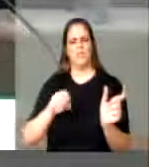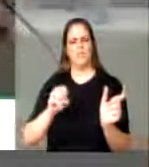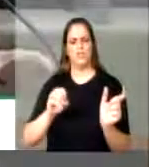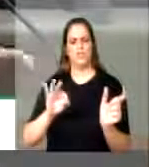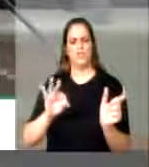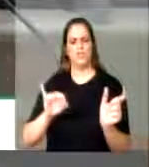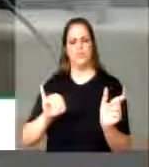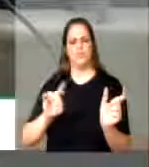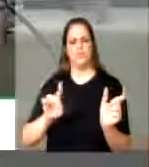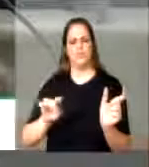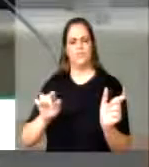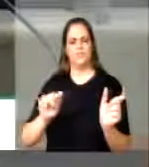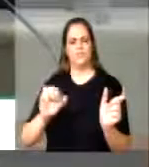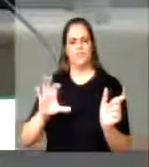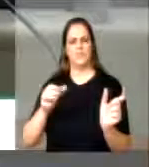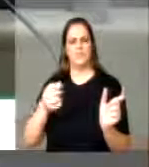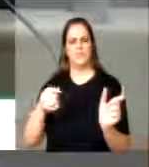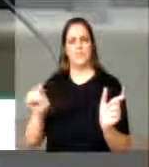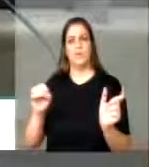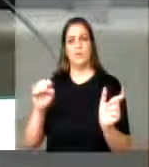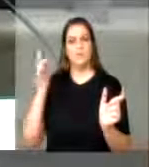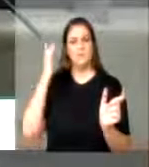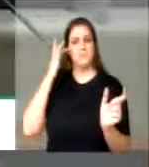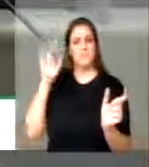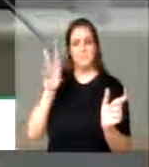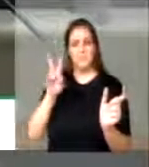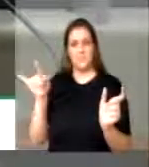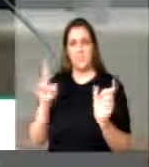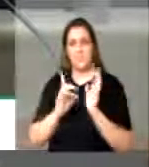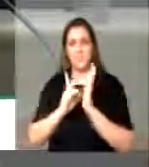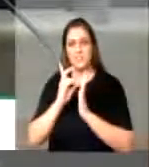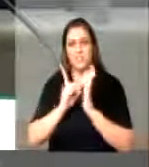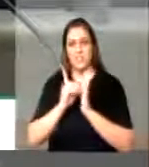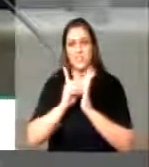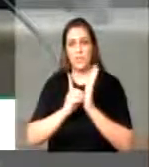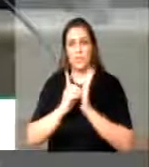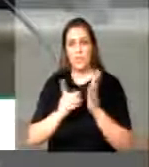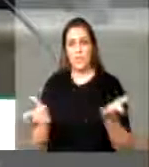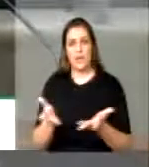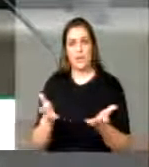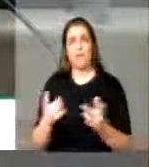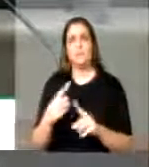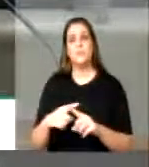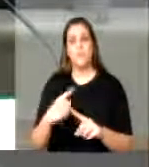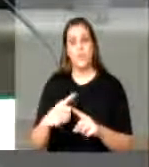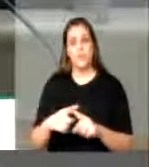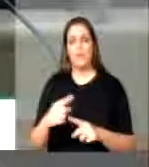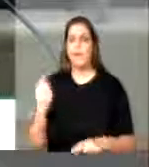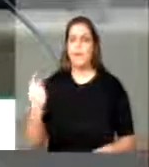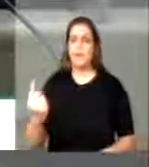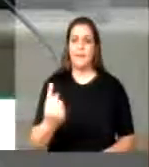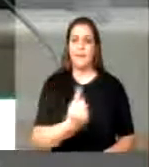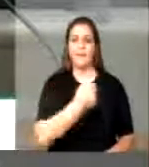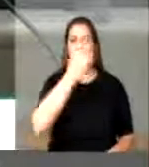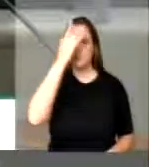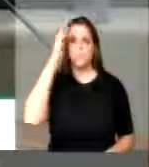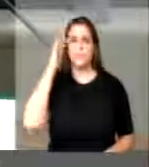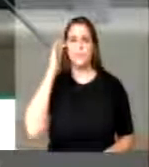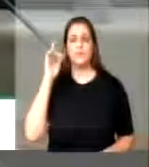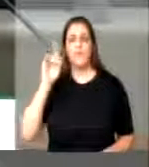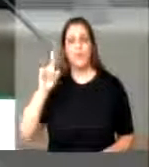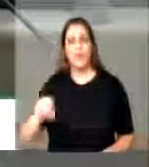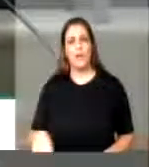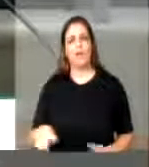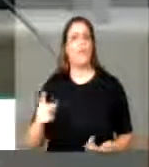vai ser incluída no dicionário brasileiro, que transforma cada trabalhador em pessoa jurídica,